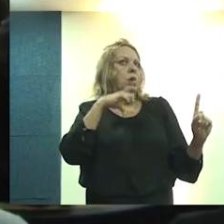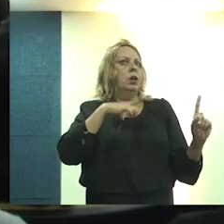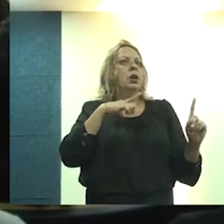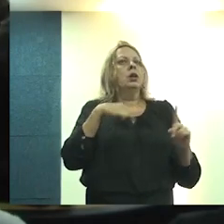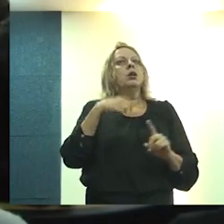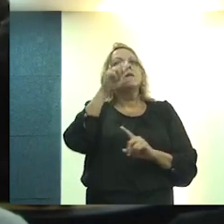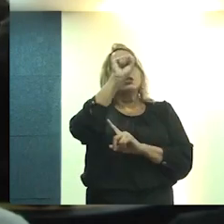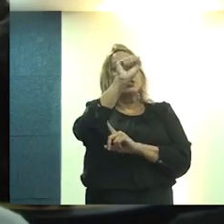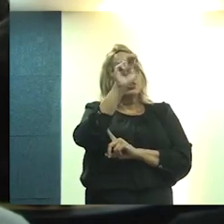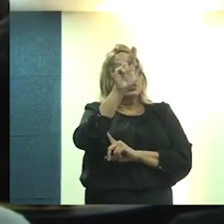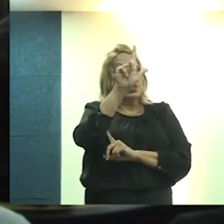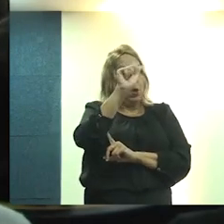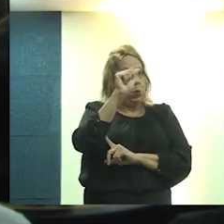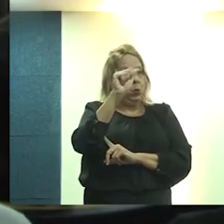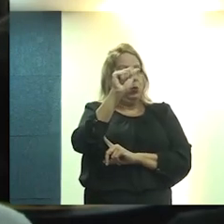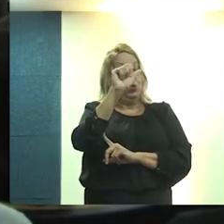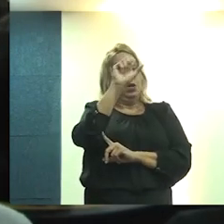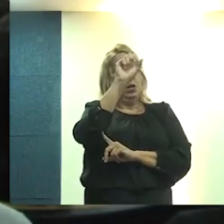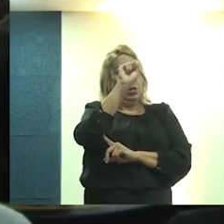arquiteto Paulo Soares.